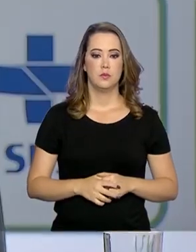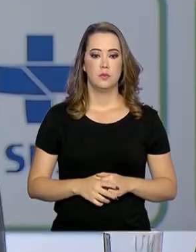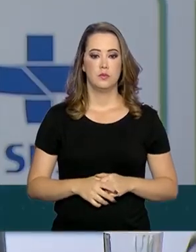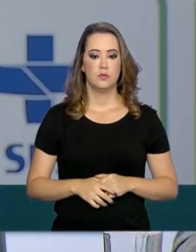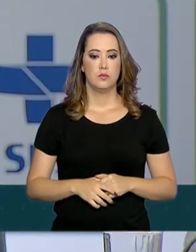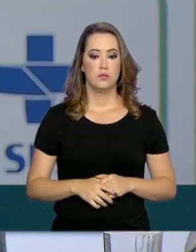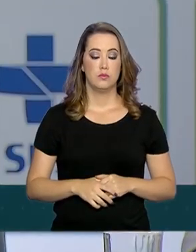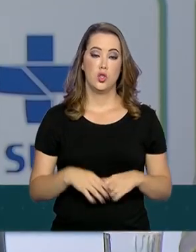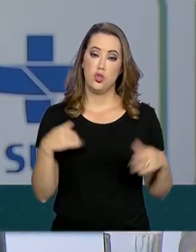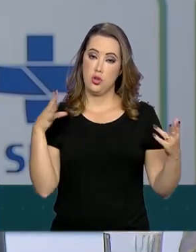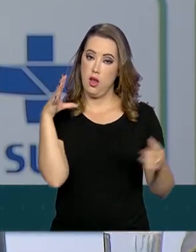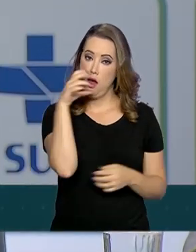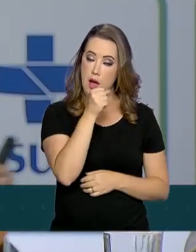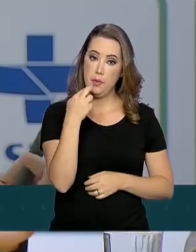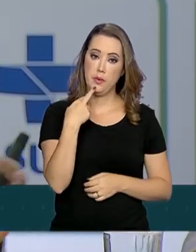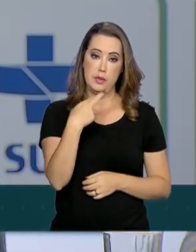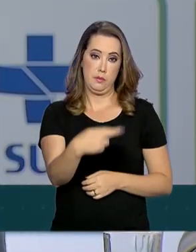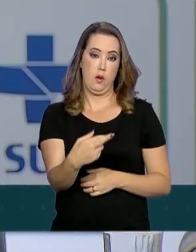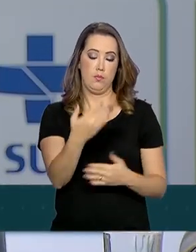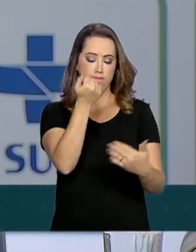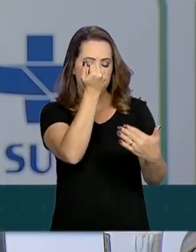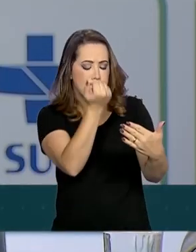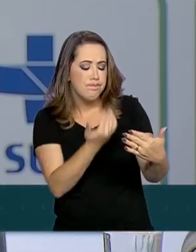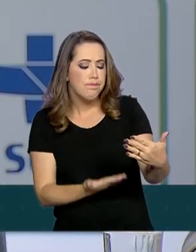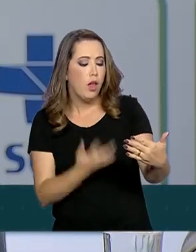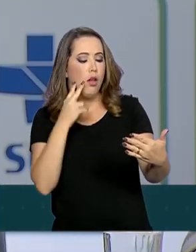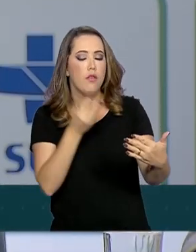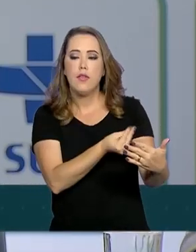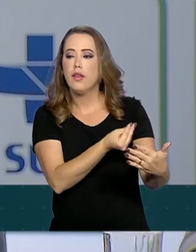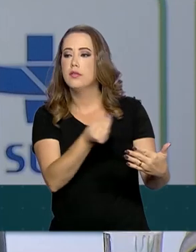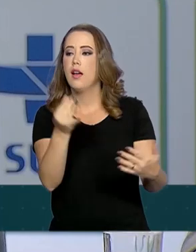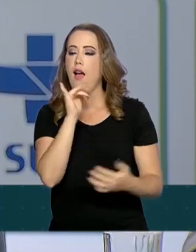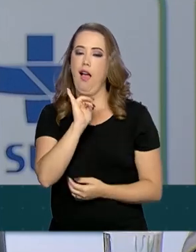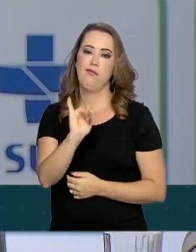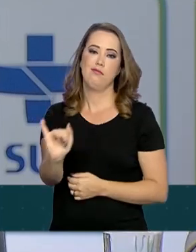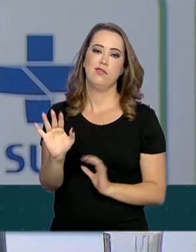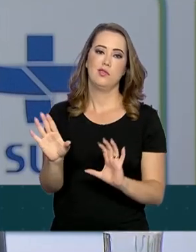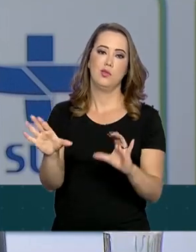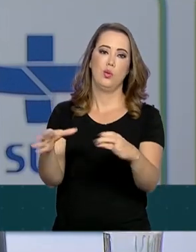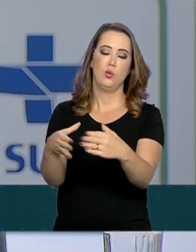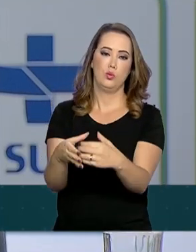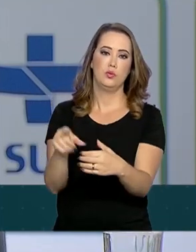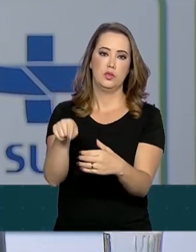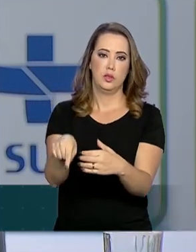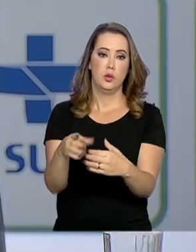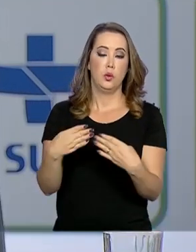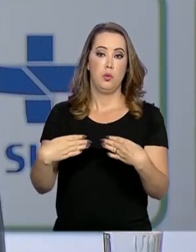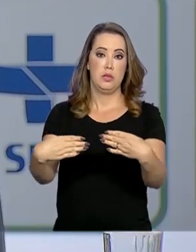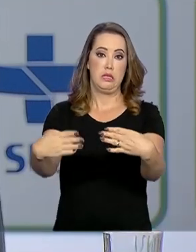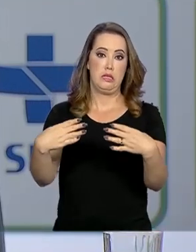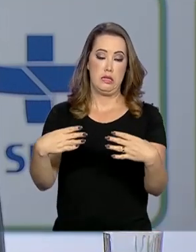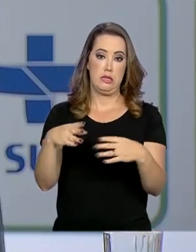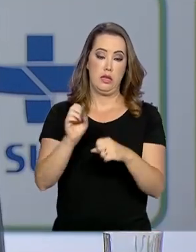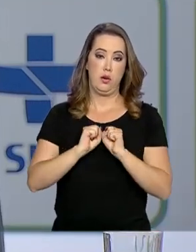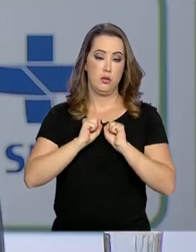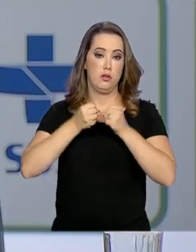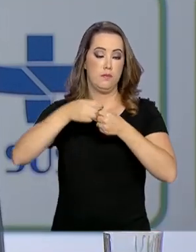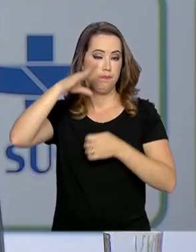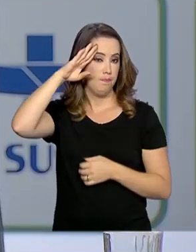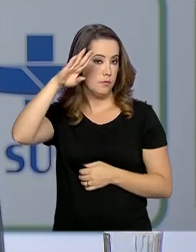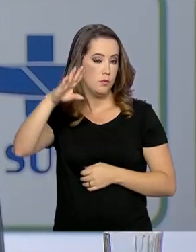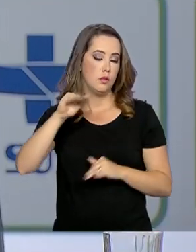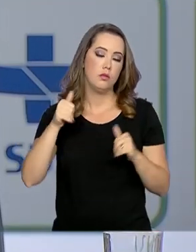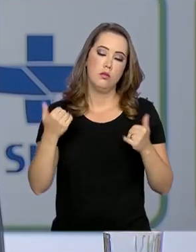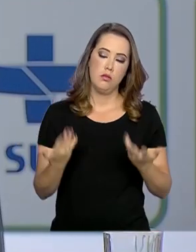Tão logo tenhamos os resultados, a gente vai repassar esses resultados para o Ministério da Defesa, que